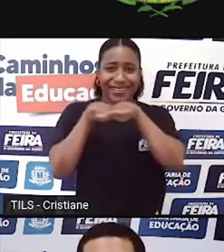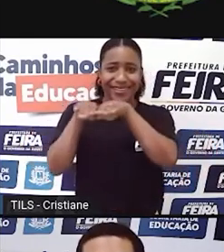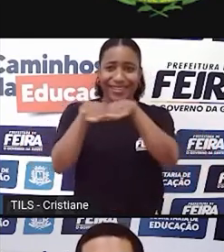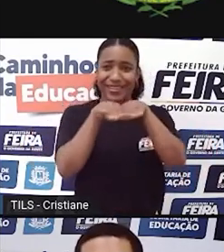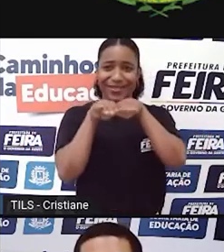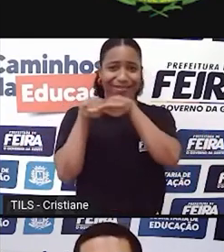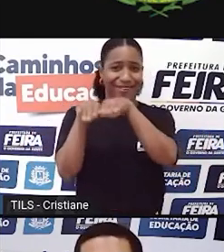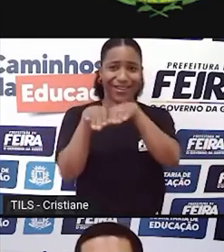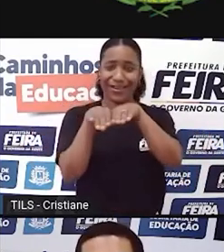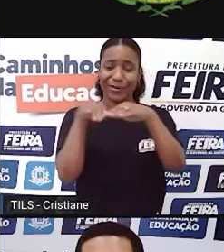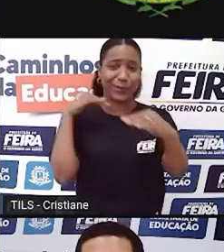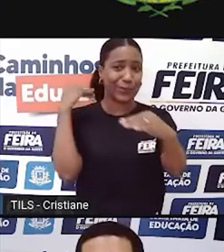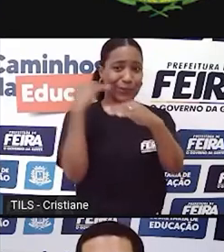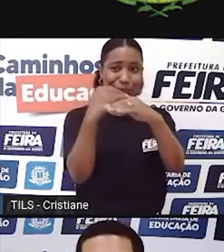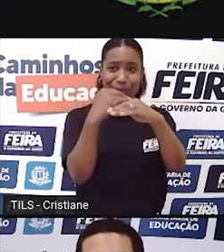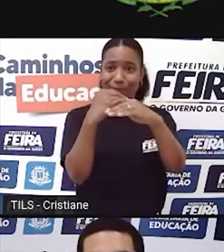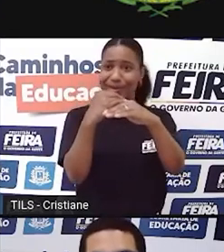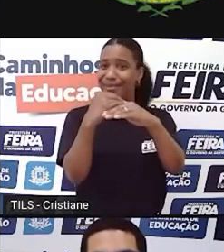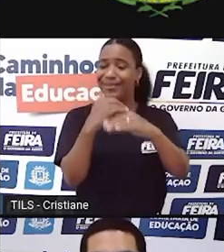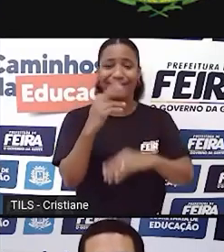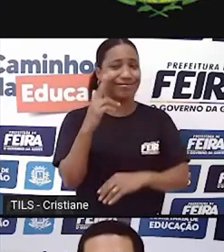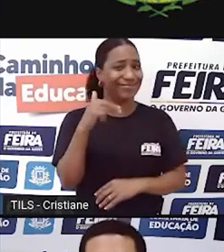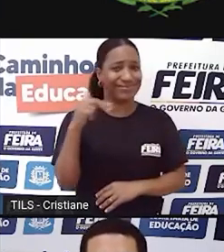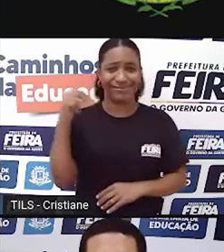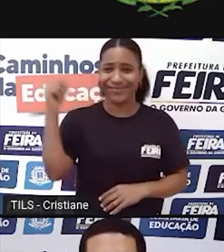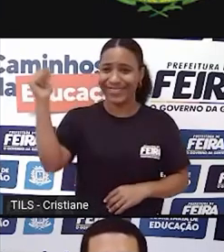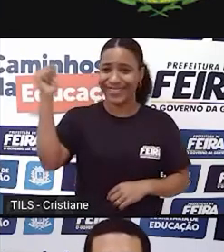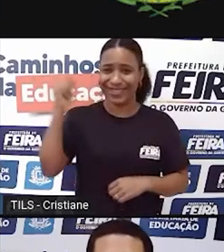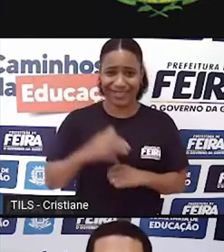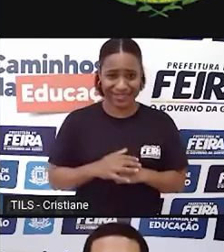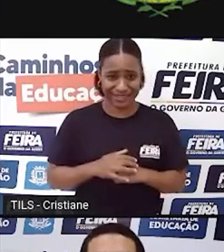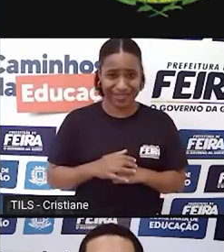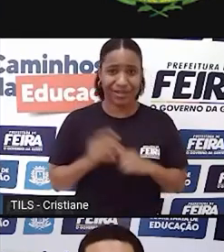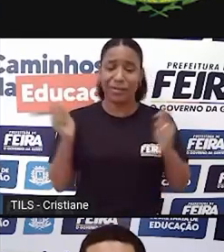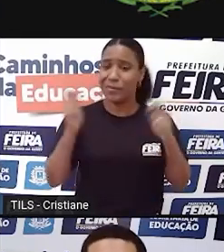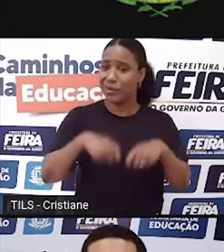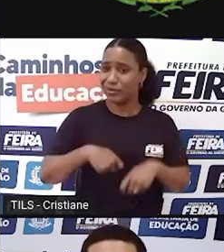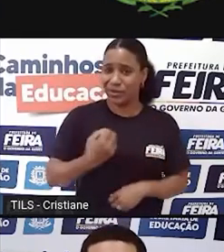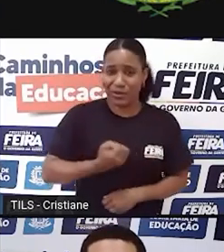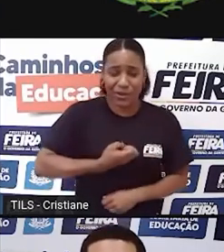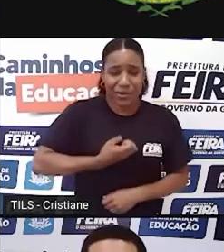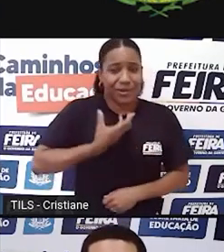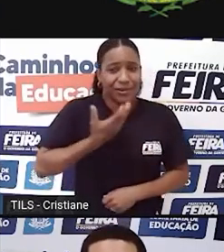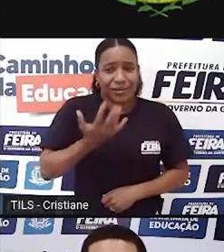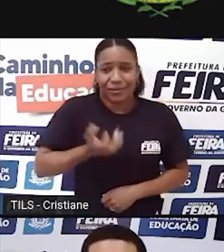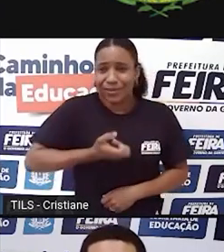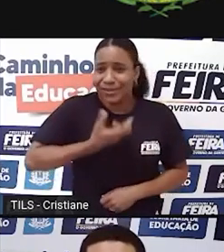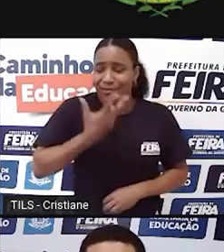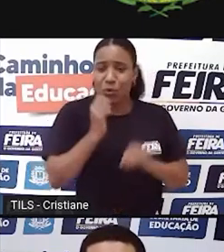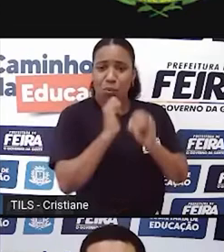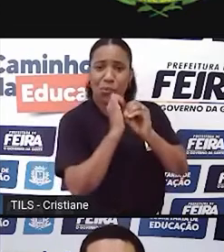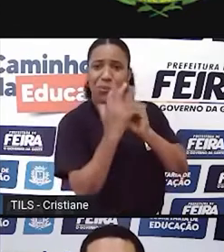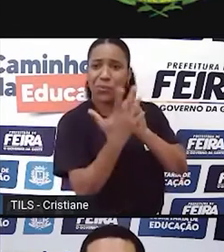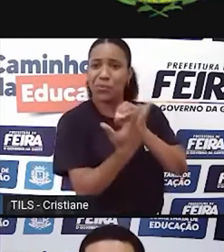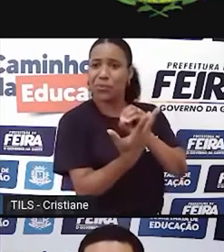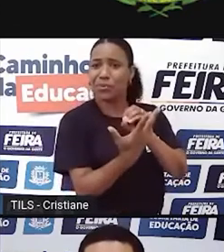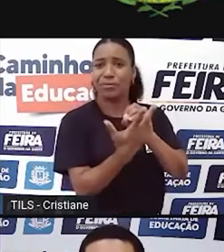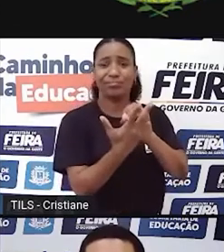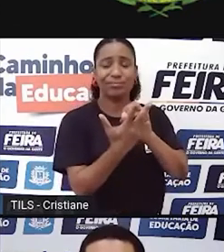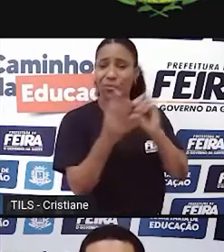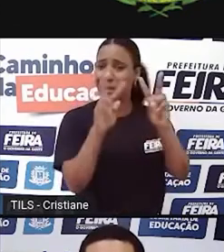poema sobre, vamos pensar, o coronavírus. E Felipe também produziu um poema sobre